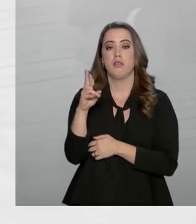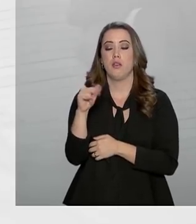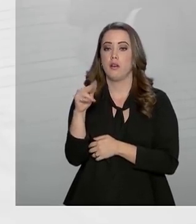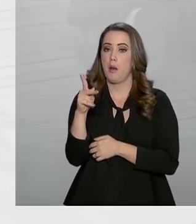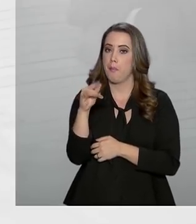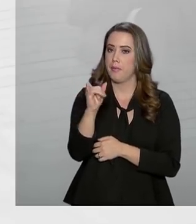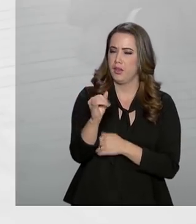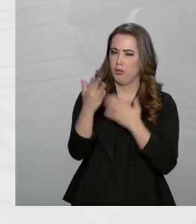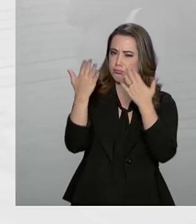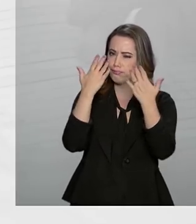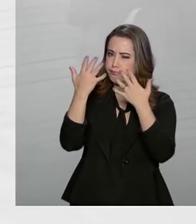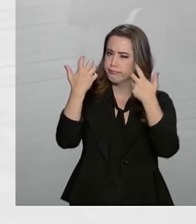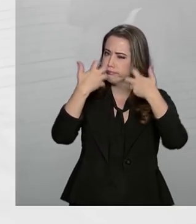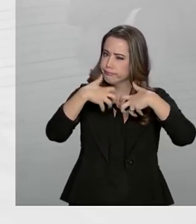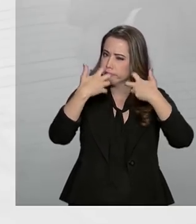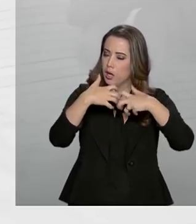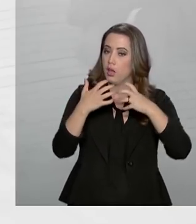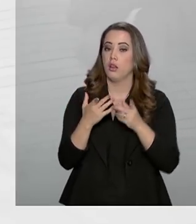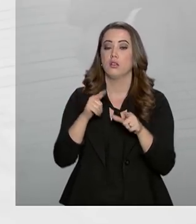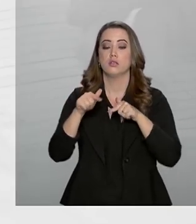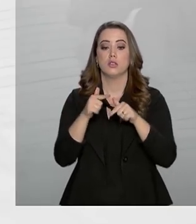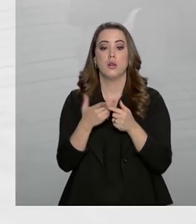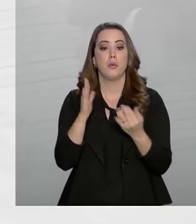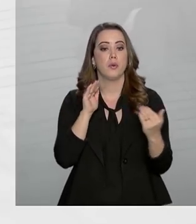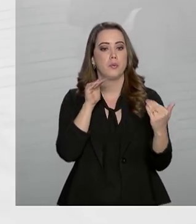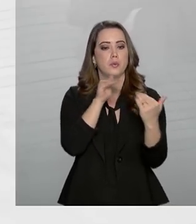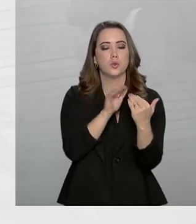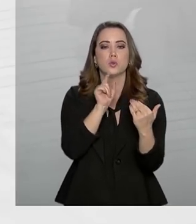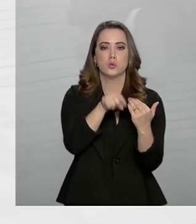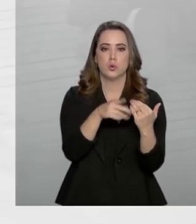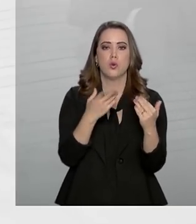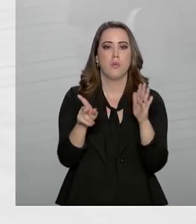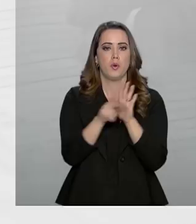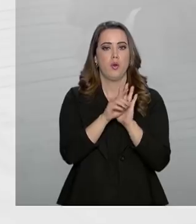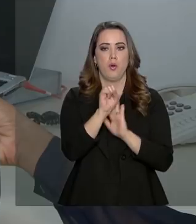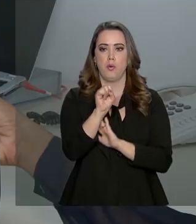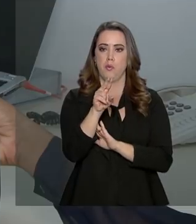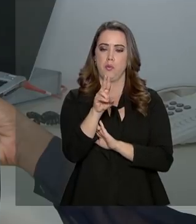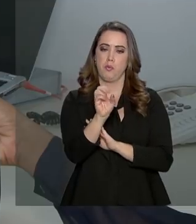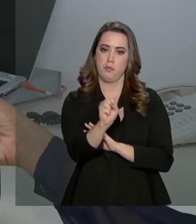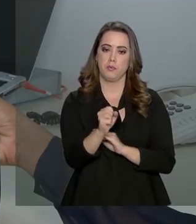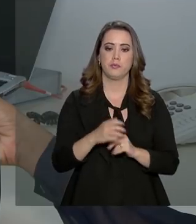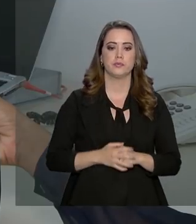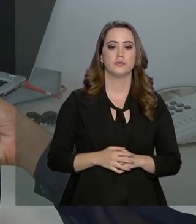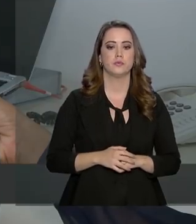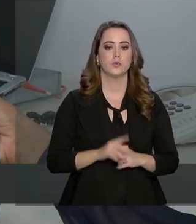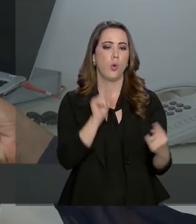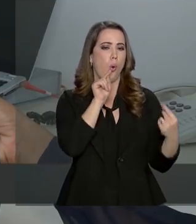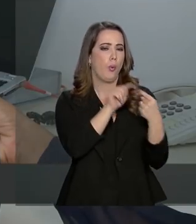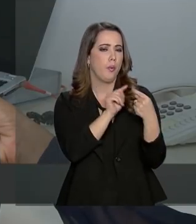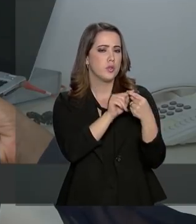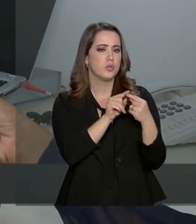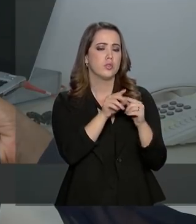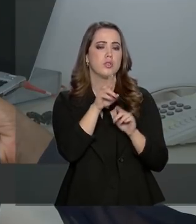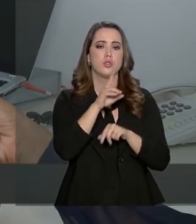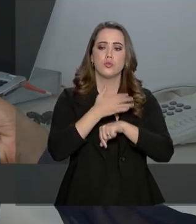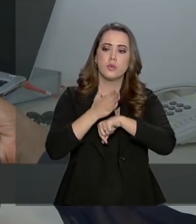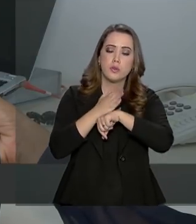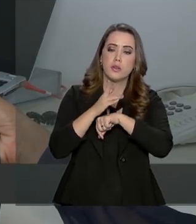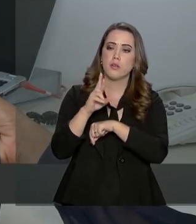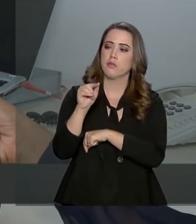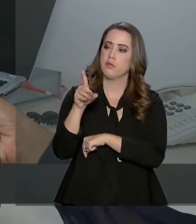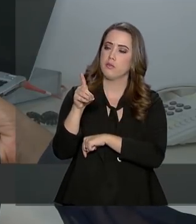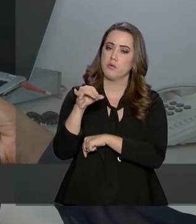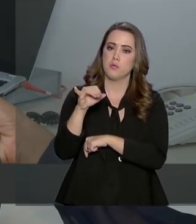os cursos que participam de acordo com os princípios e diretrizes do SUS. O objetivo da residência multiprofissional é